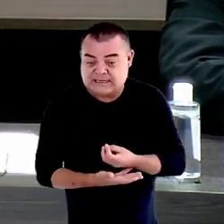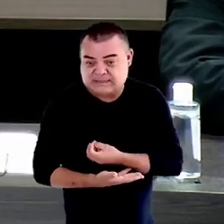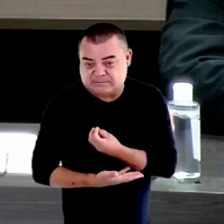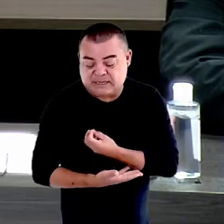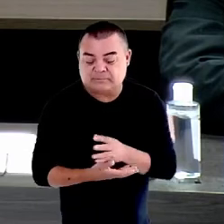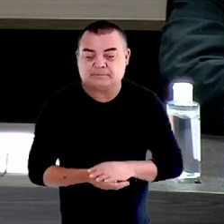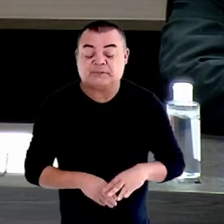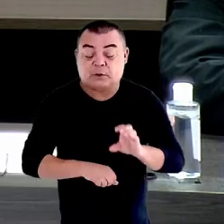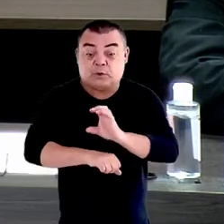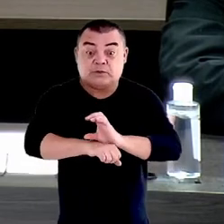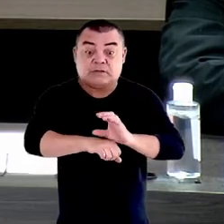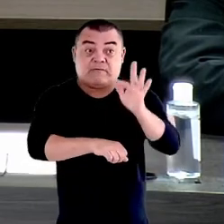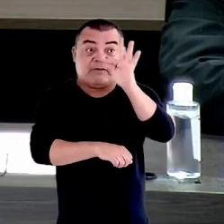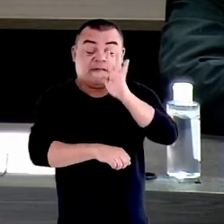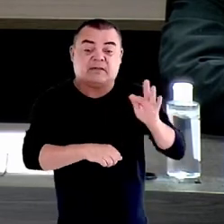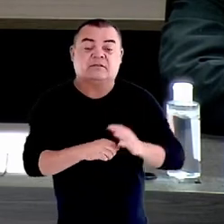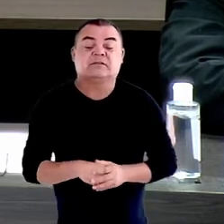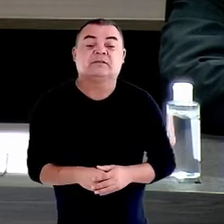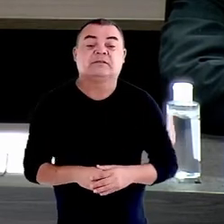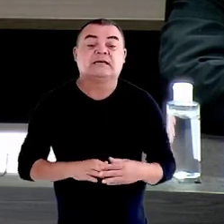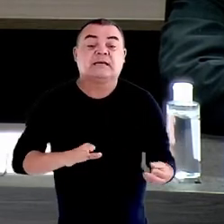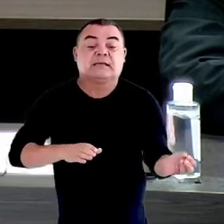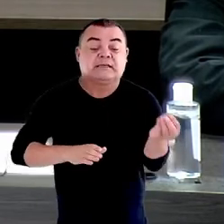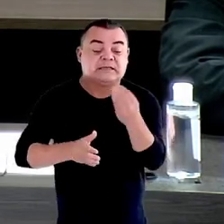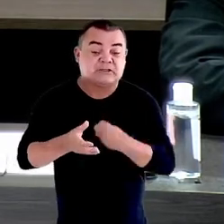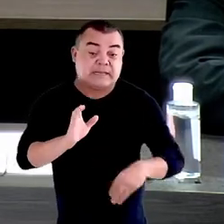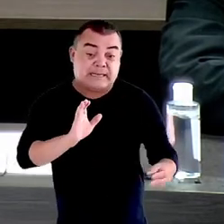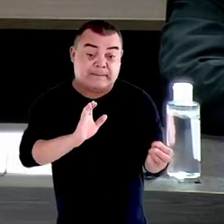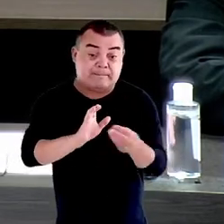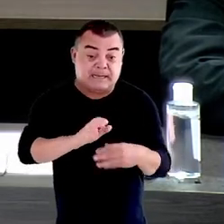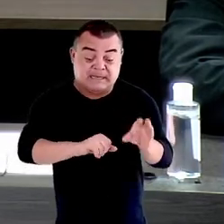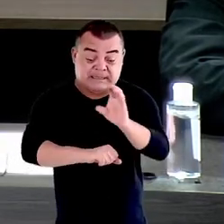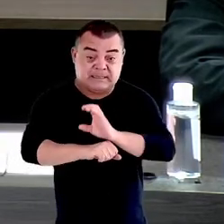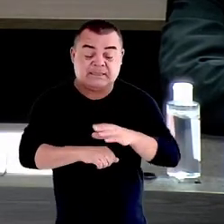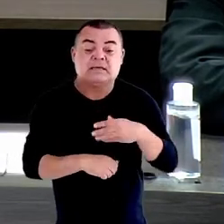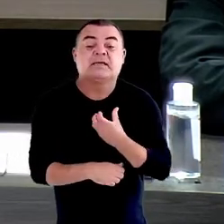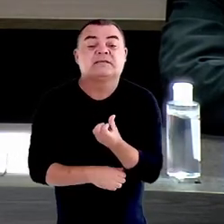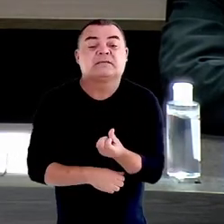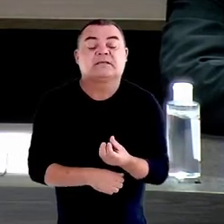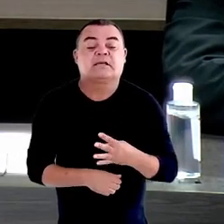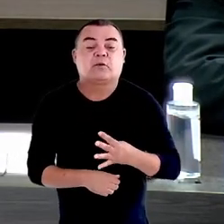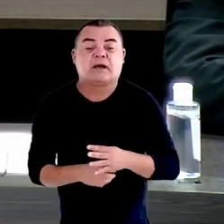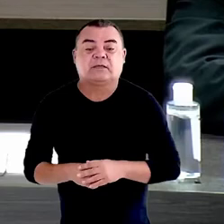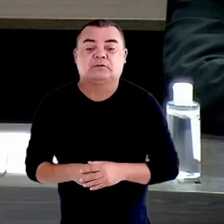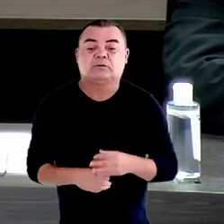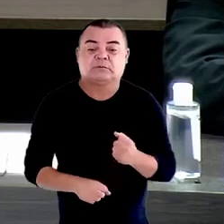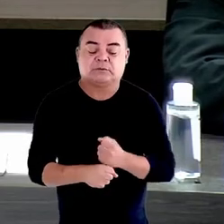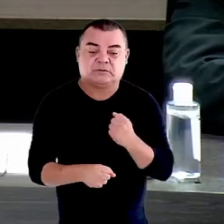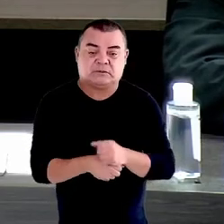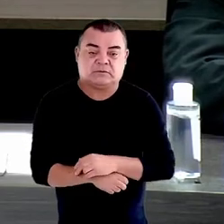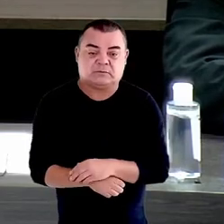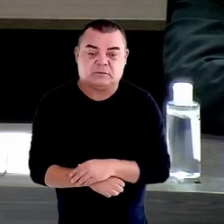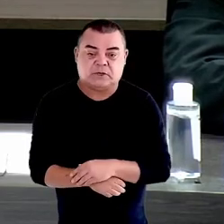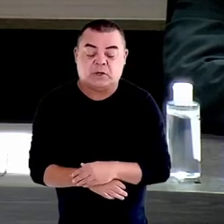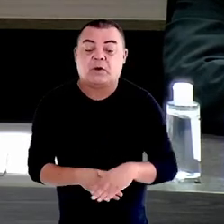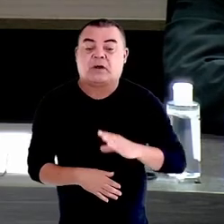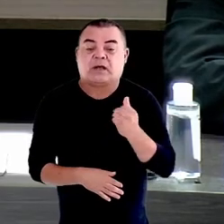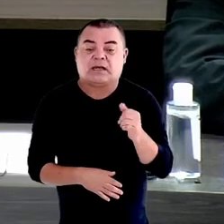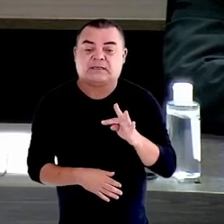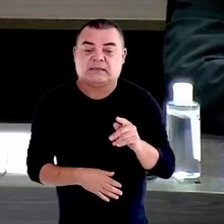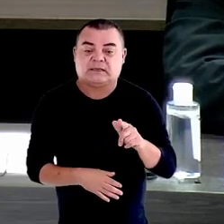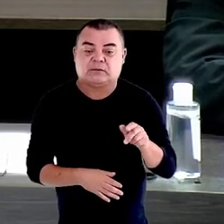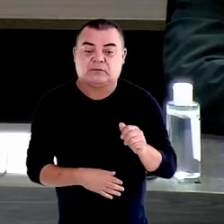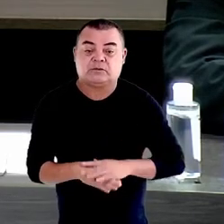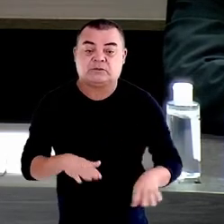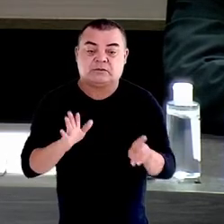desde a Emenda Constitucional nº introduziu, no âmbito do catálogo direitos fundamentais, o direito